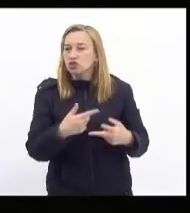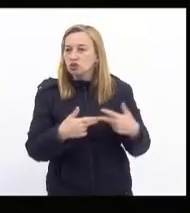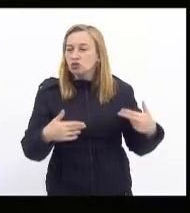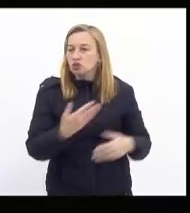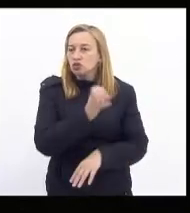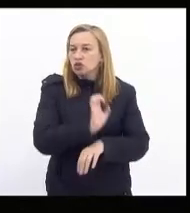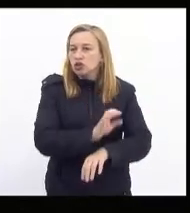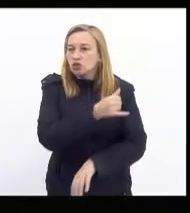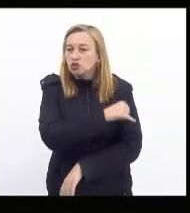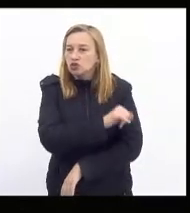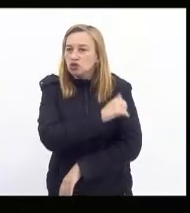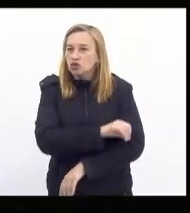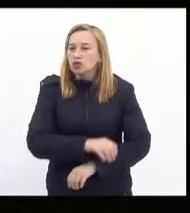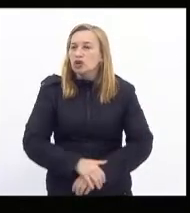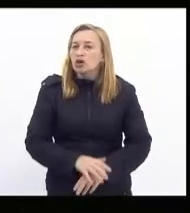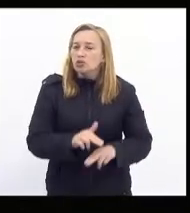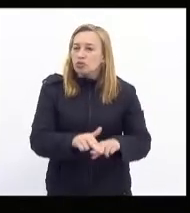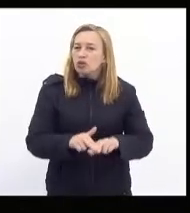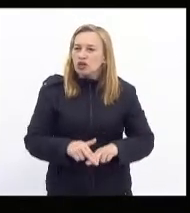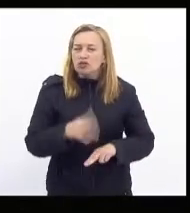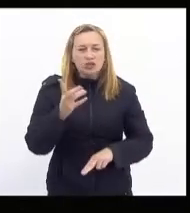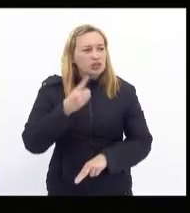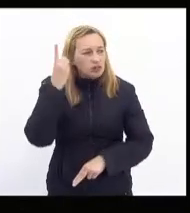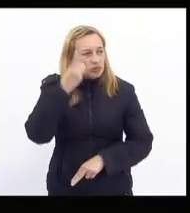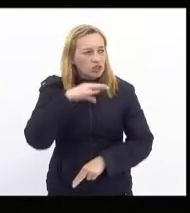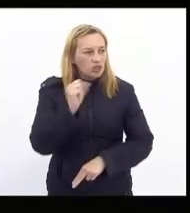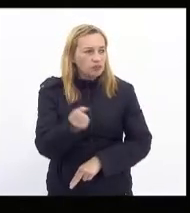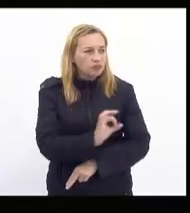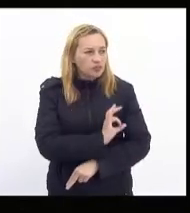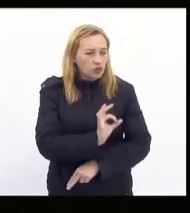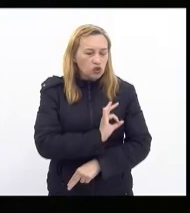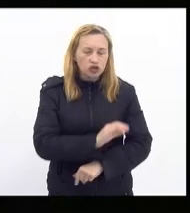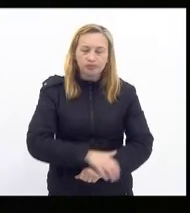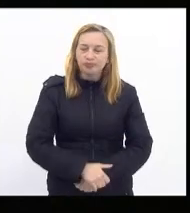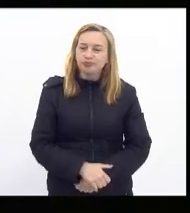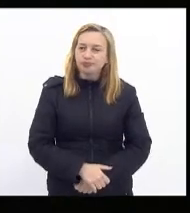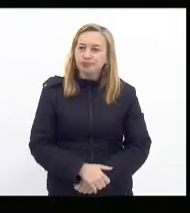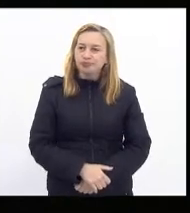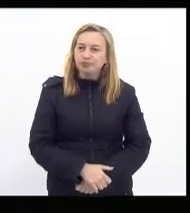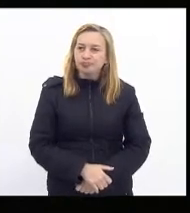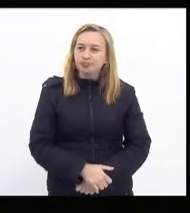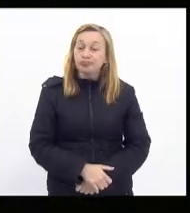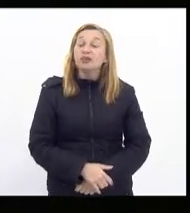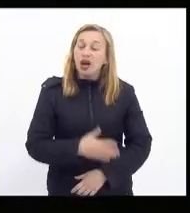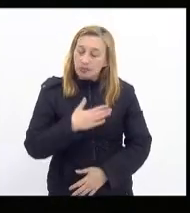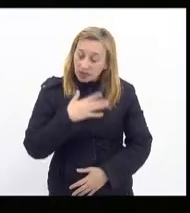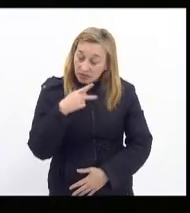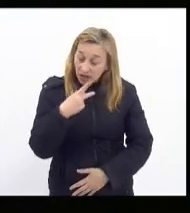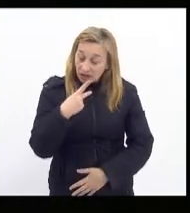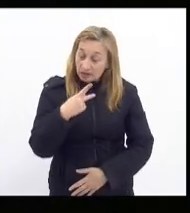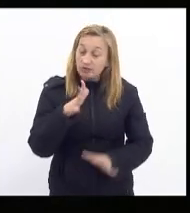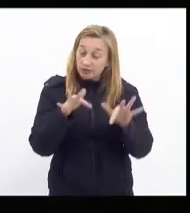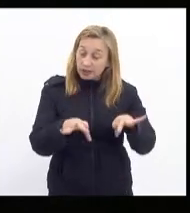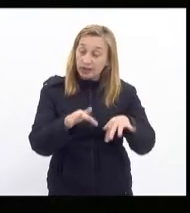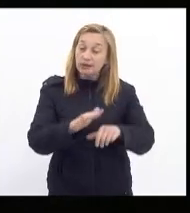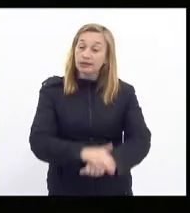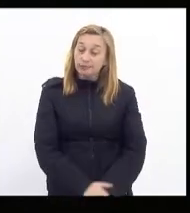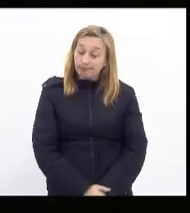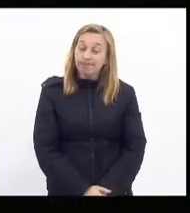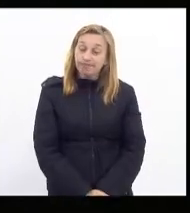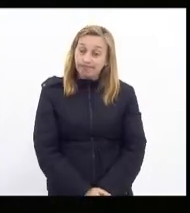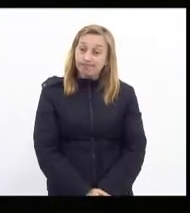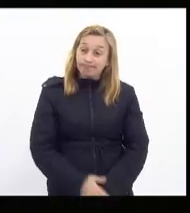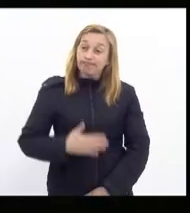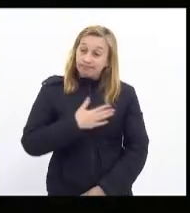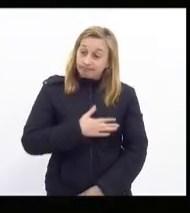estado do Rio de Janeiro portanto nobre deputada Marta Rocha eram essas considerações que eu gostaria